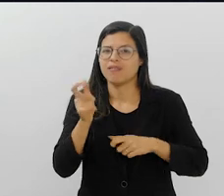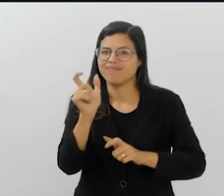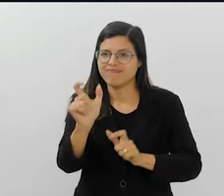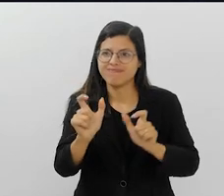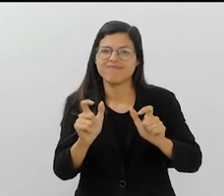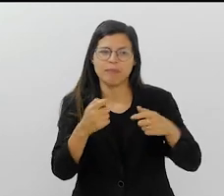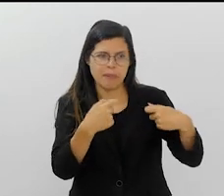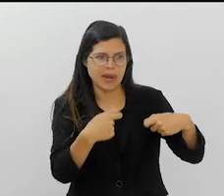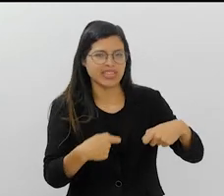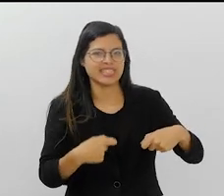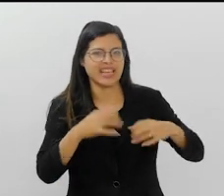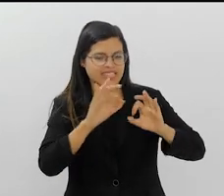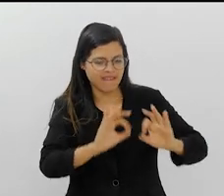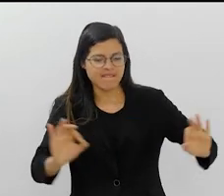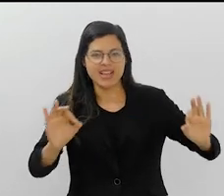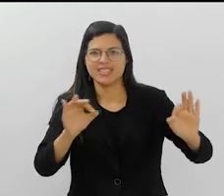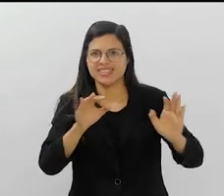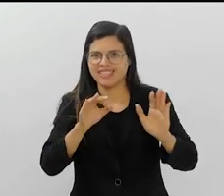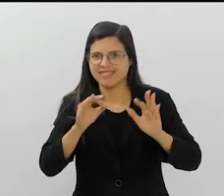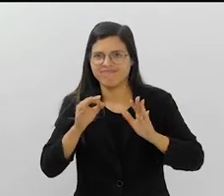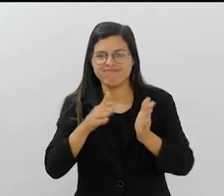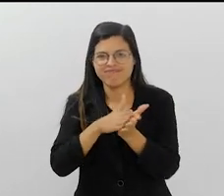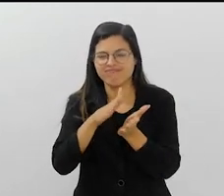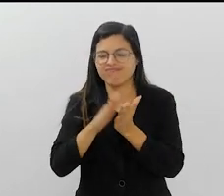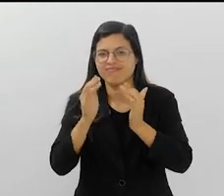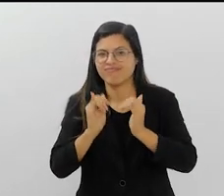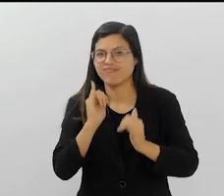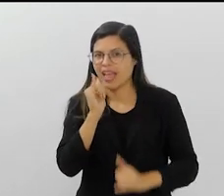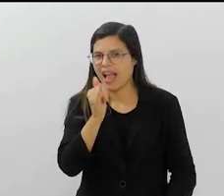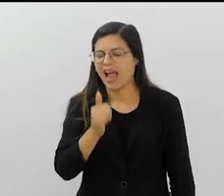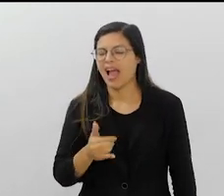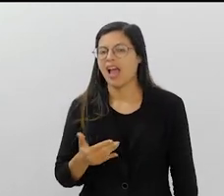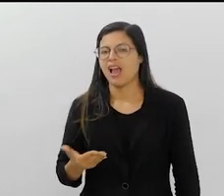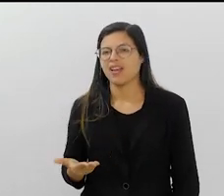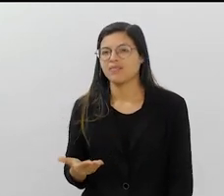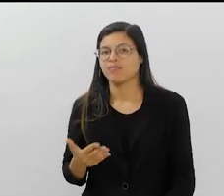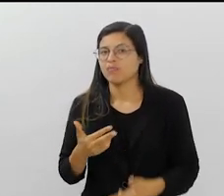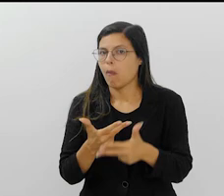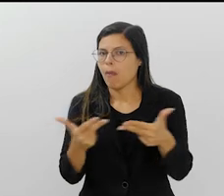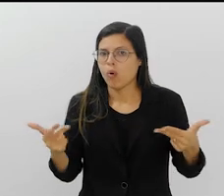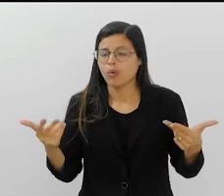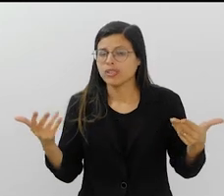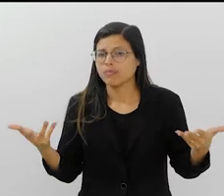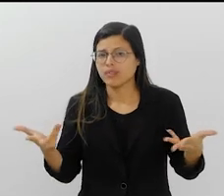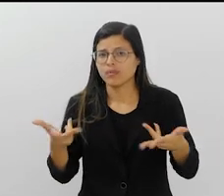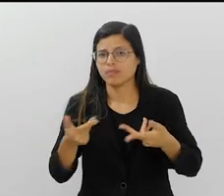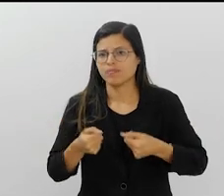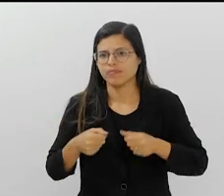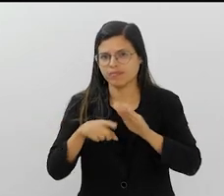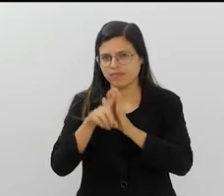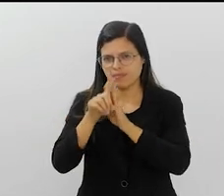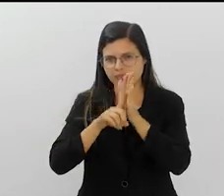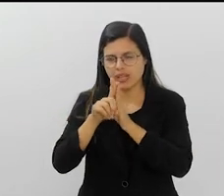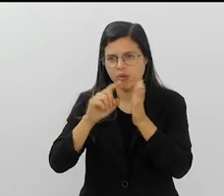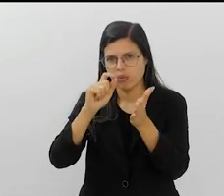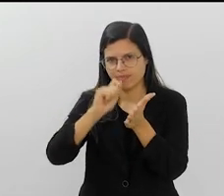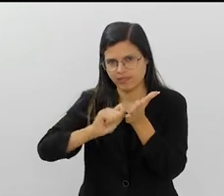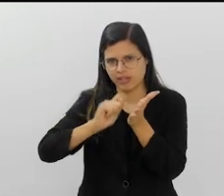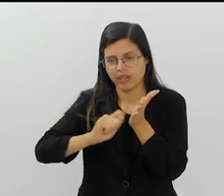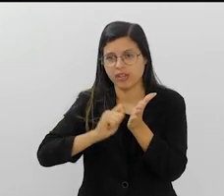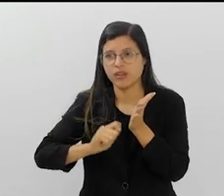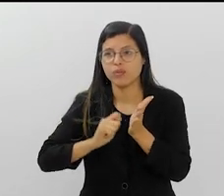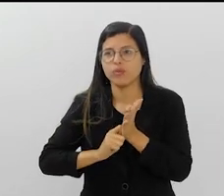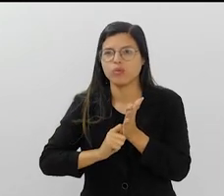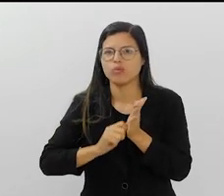slogan. Sim, sem dúvida. Porque é uma coisa assombrosa. Então, assim, eu estou pesquisando para um livro que eu estou